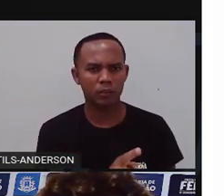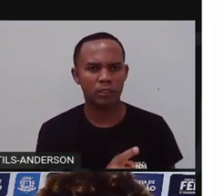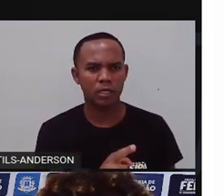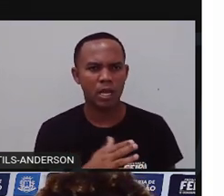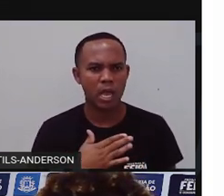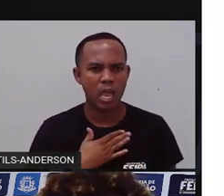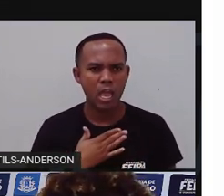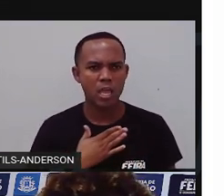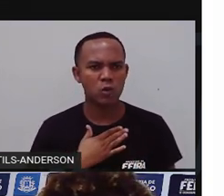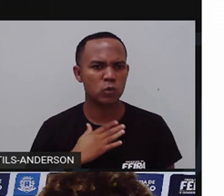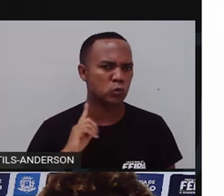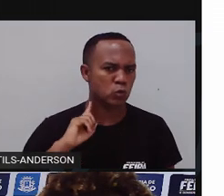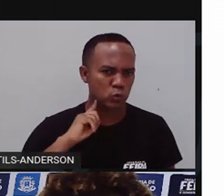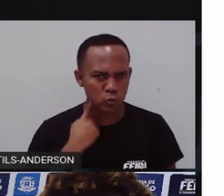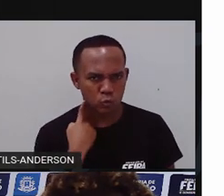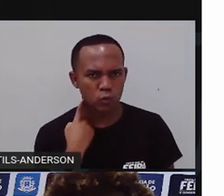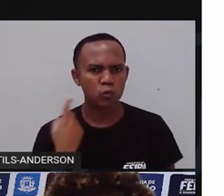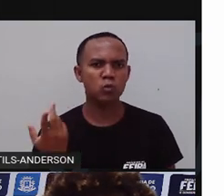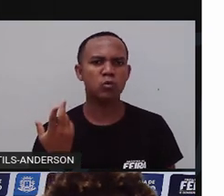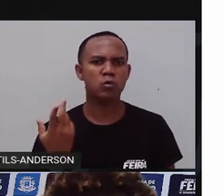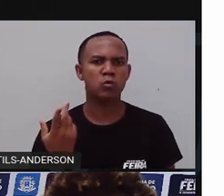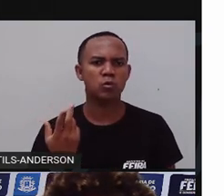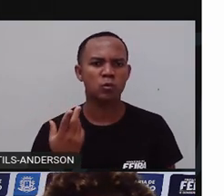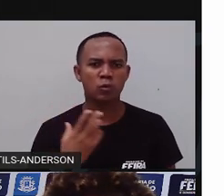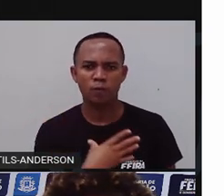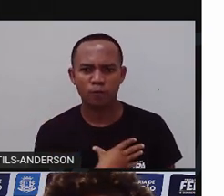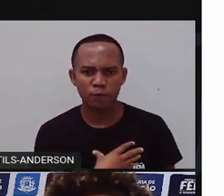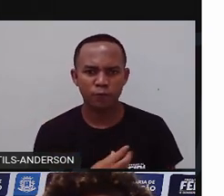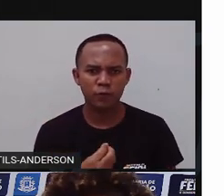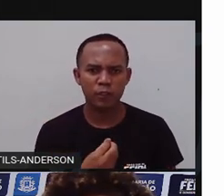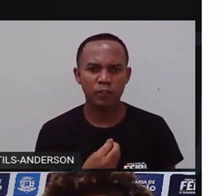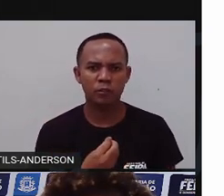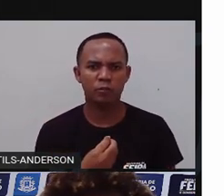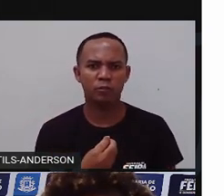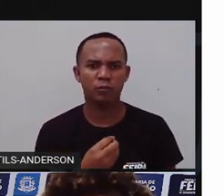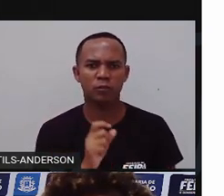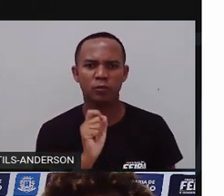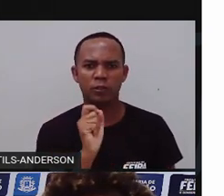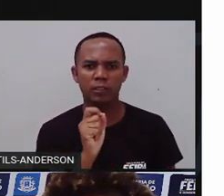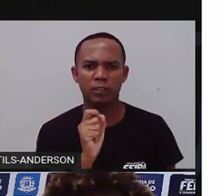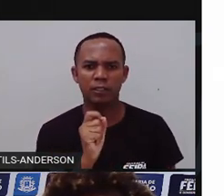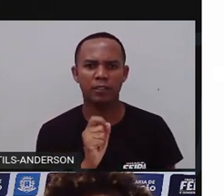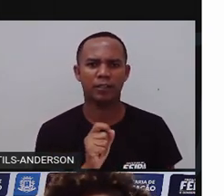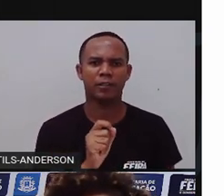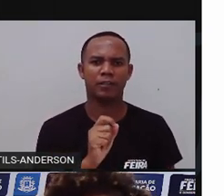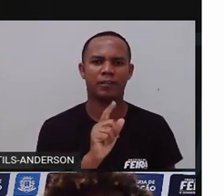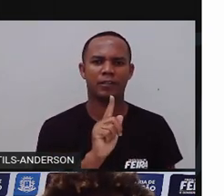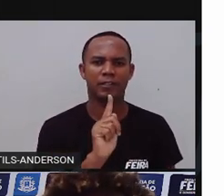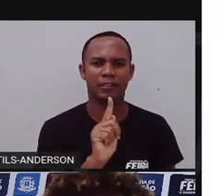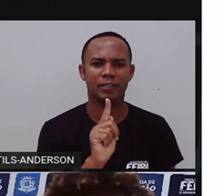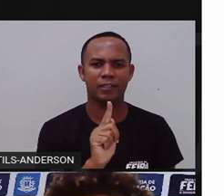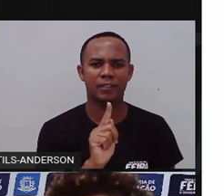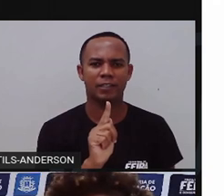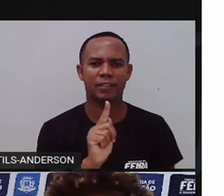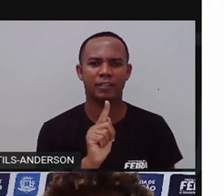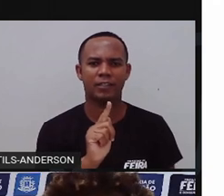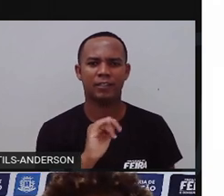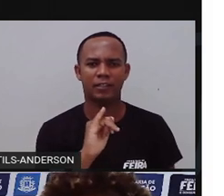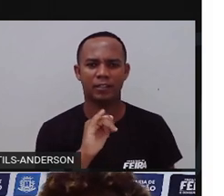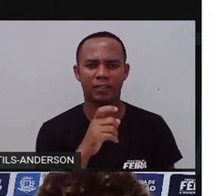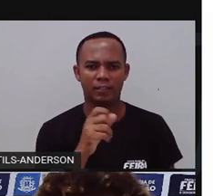Sugismundo V, filho da Condessa Imundice II e do Conde